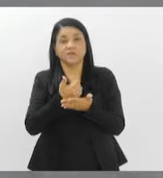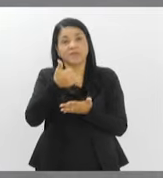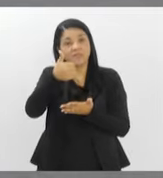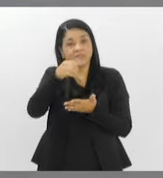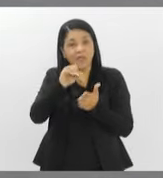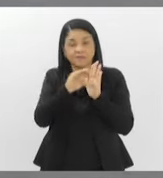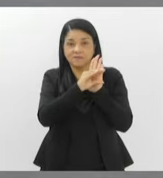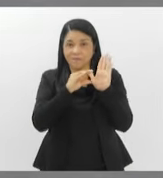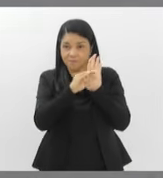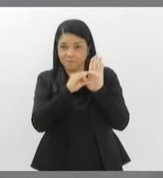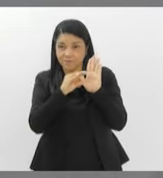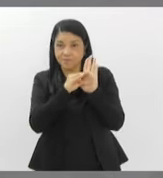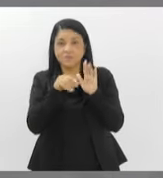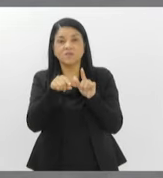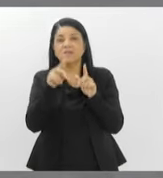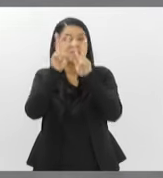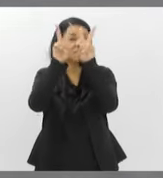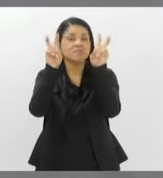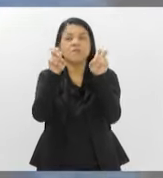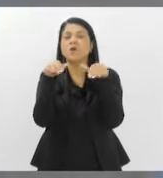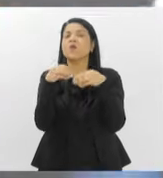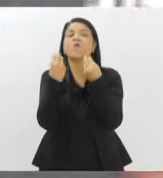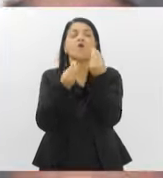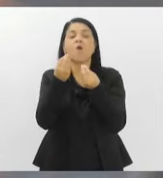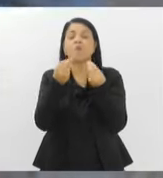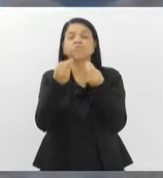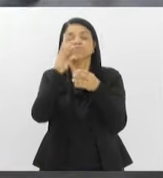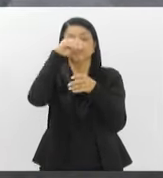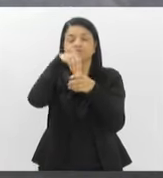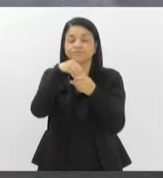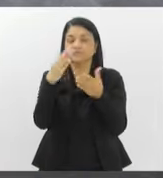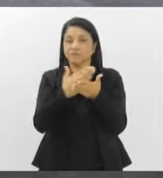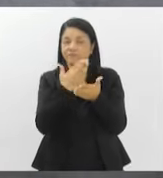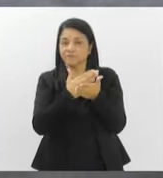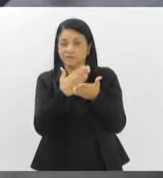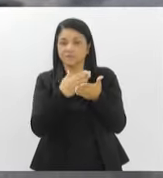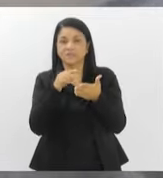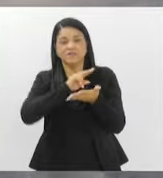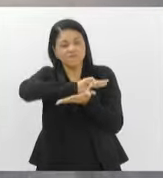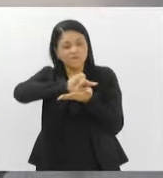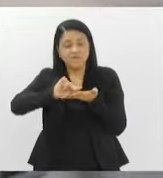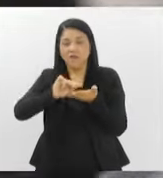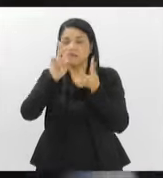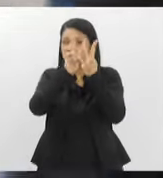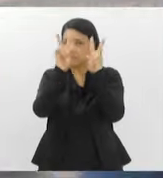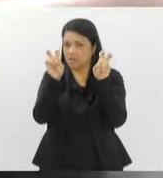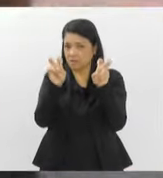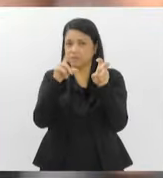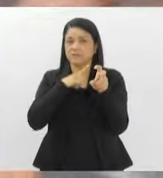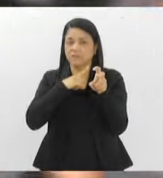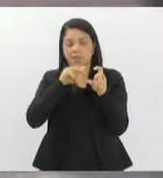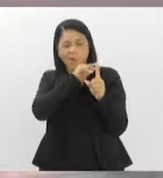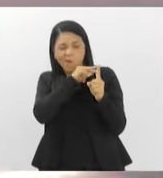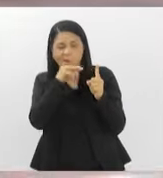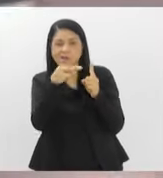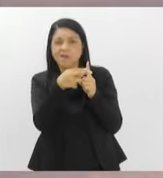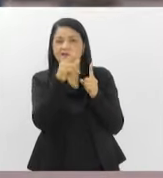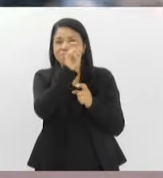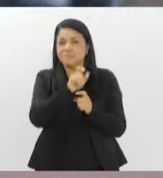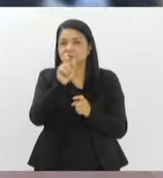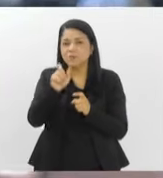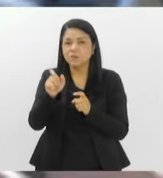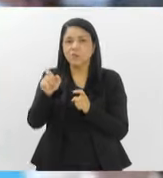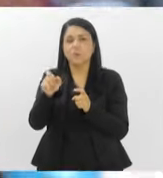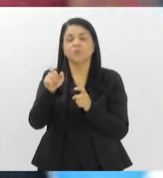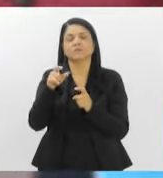as pessoas que vão adquirir esse livro vão se debruçar sobre a história de Paraty, Ilha Grande? Então, são diversos temas. A gente parte de olhares de pessoas que